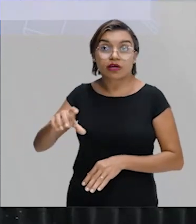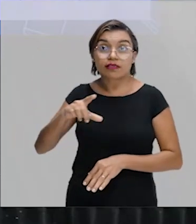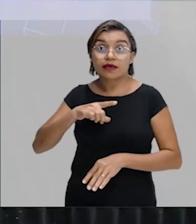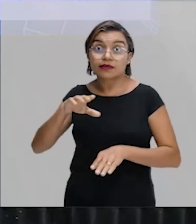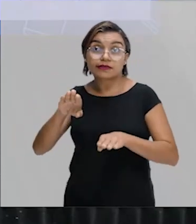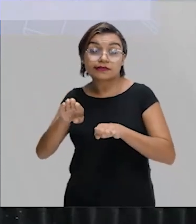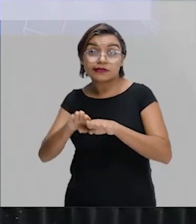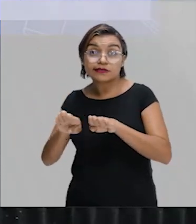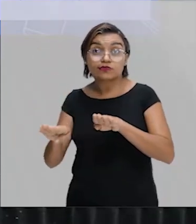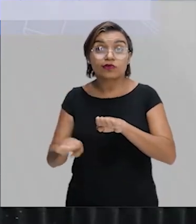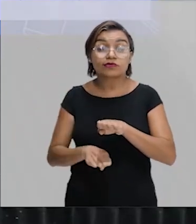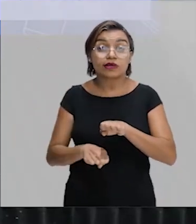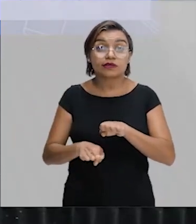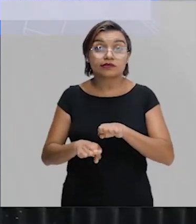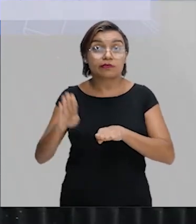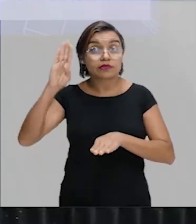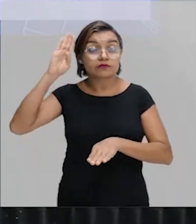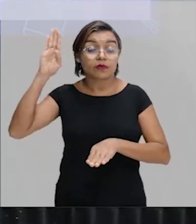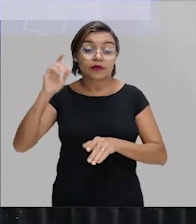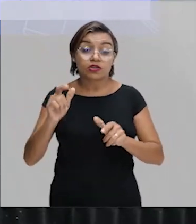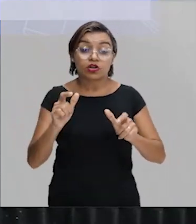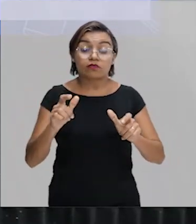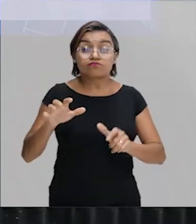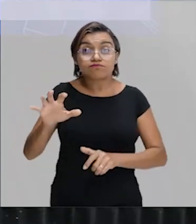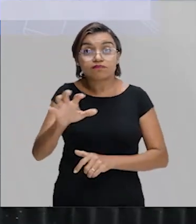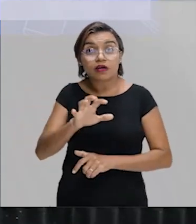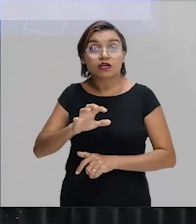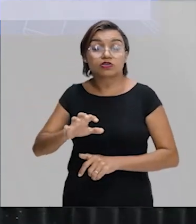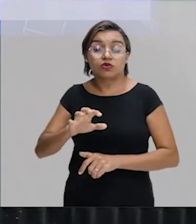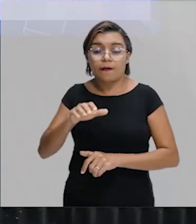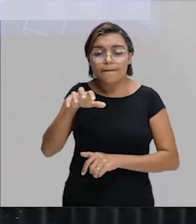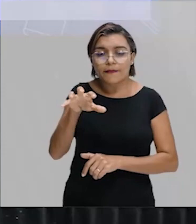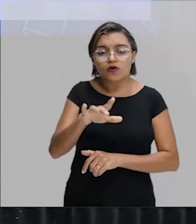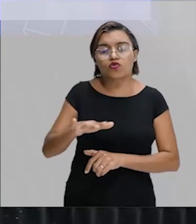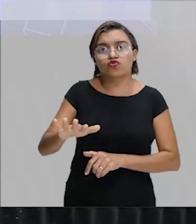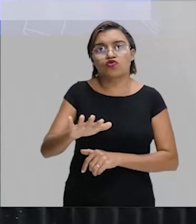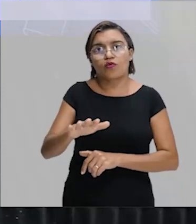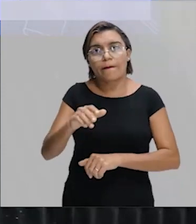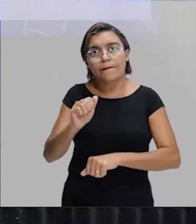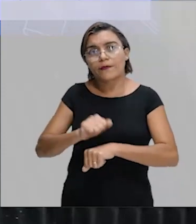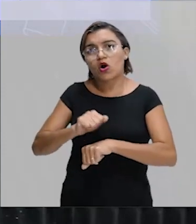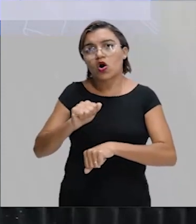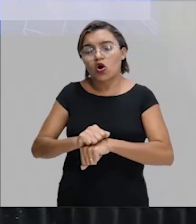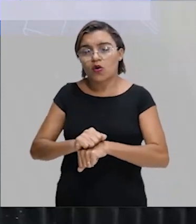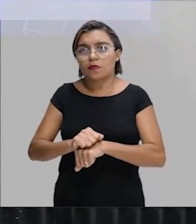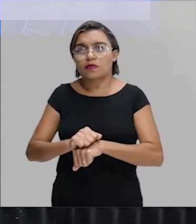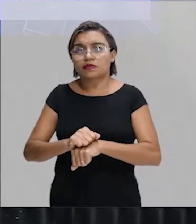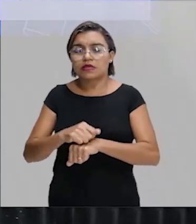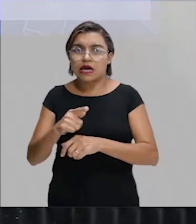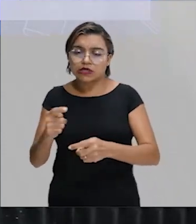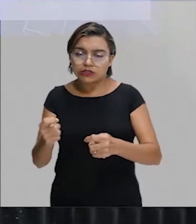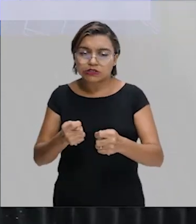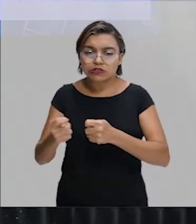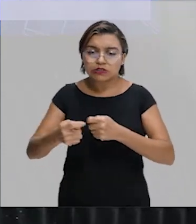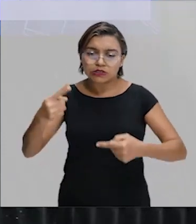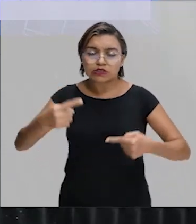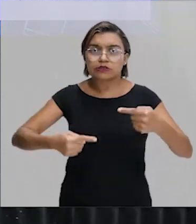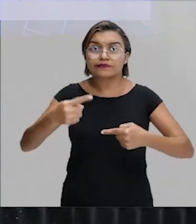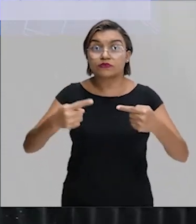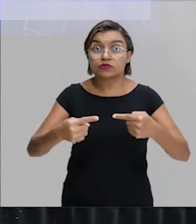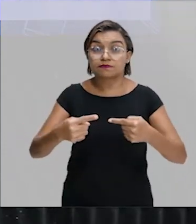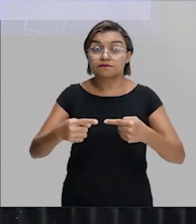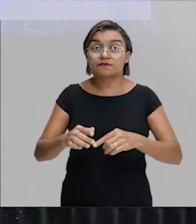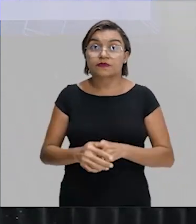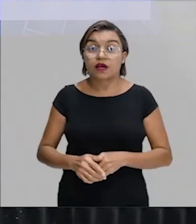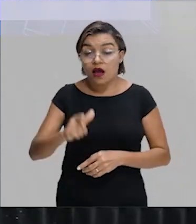desigualdade, principalmente nas regiões mais pobres. Fala justamente sobre essas disputas econômicas da lógica do